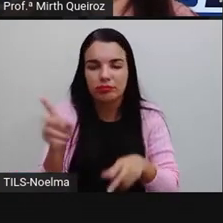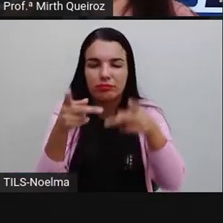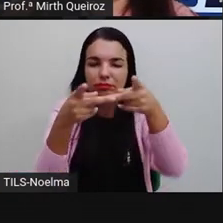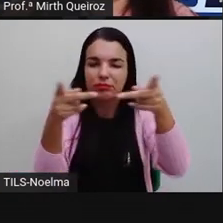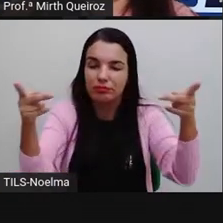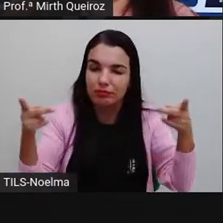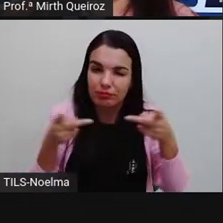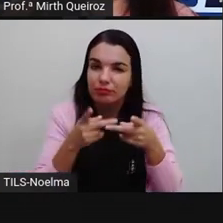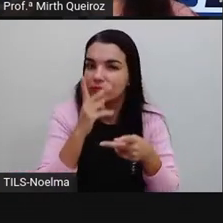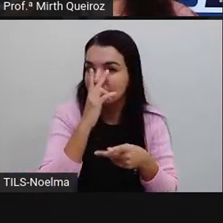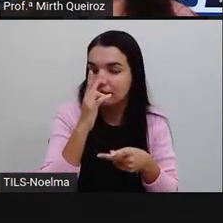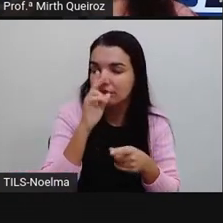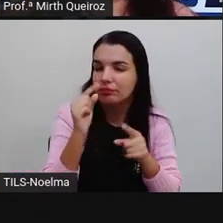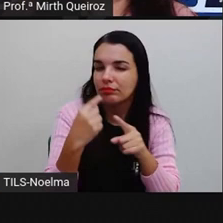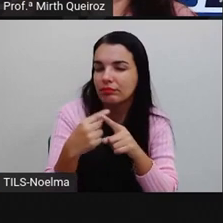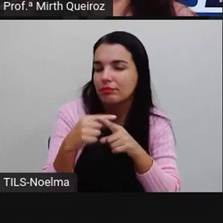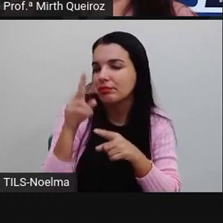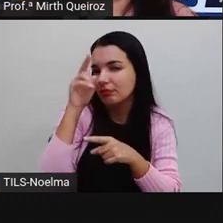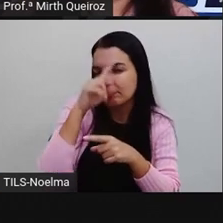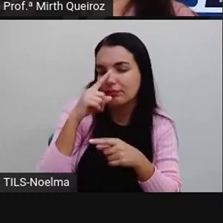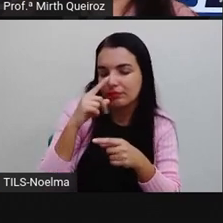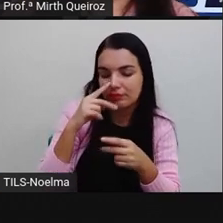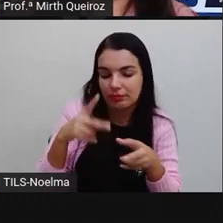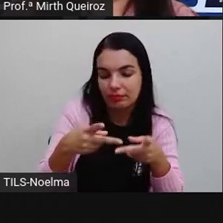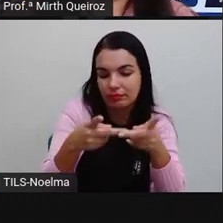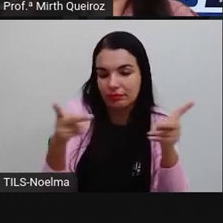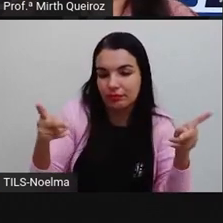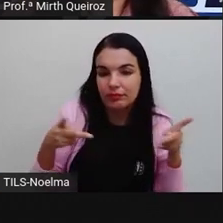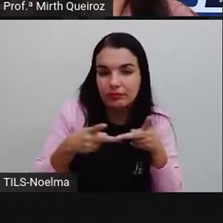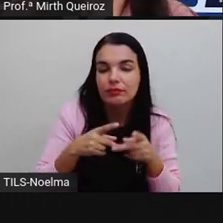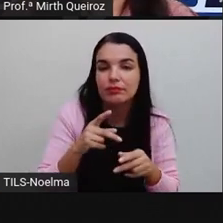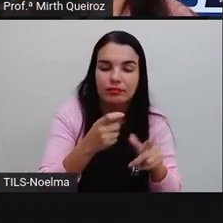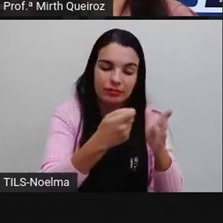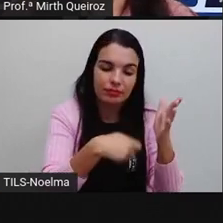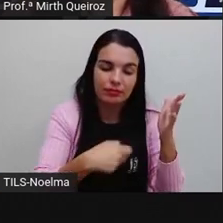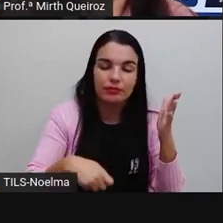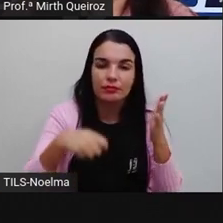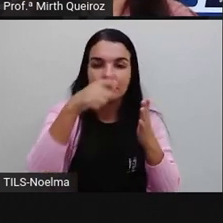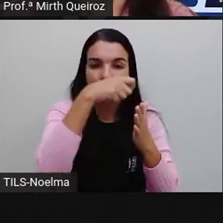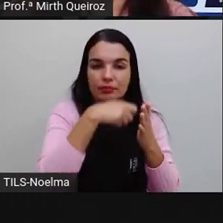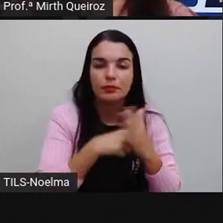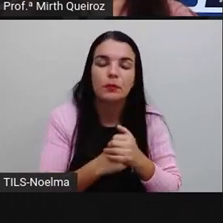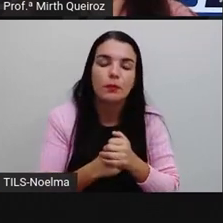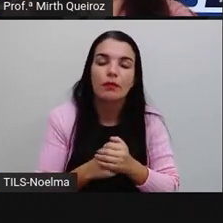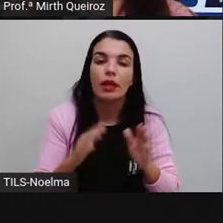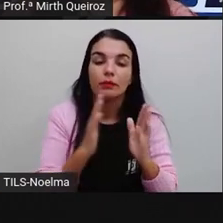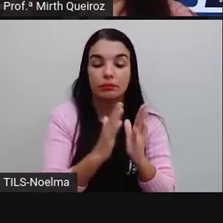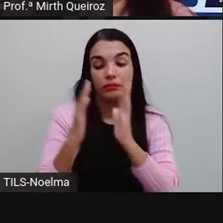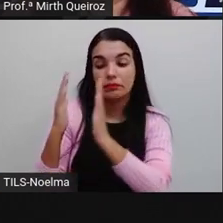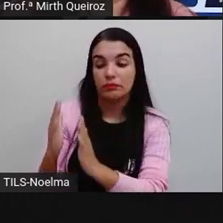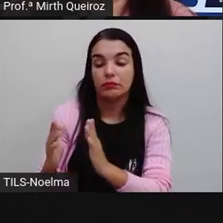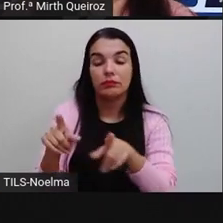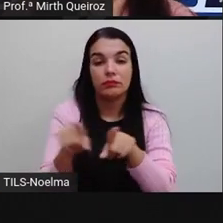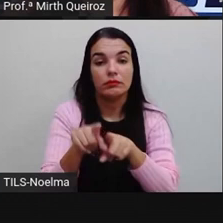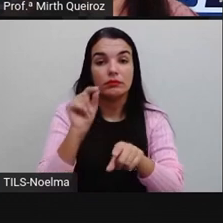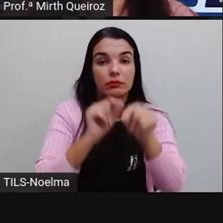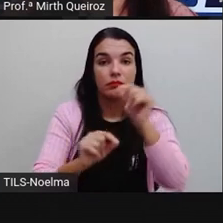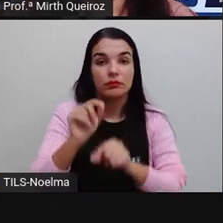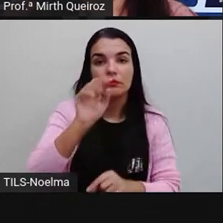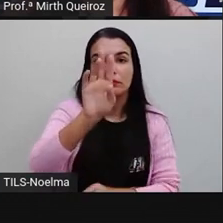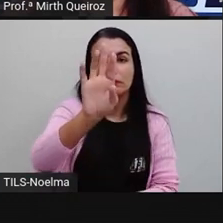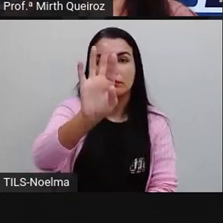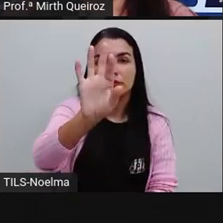Uma vez que lembra uma pizza, né? E aqui ao lado, nós temos o gráfico de barras, né?